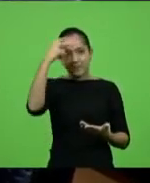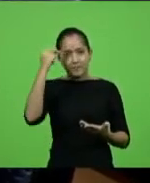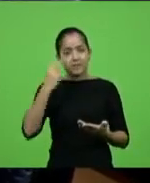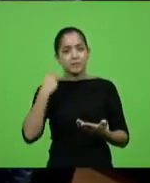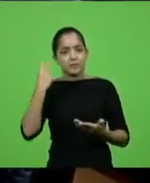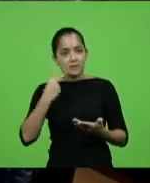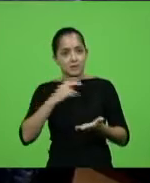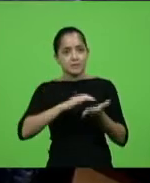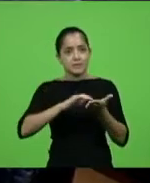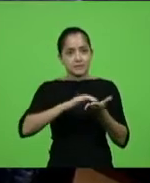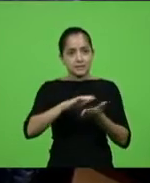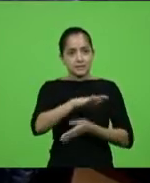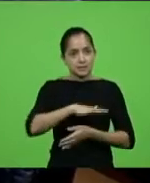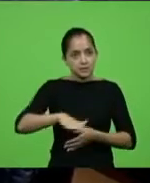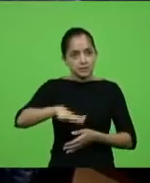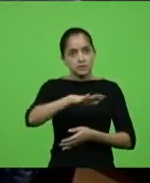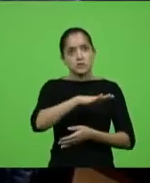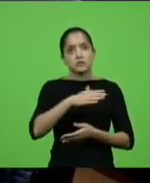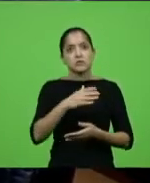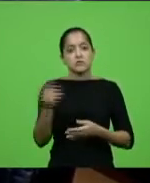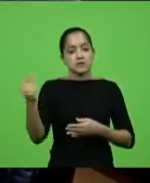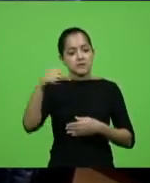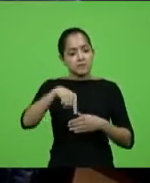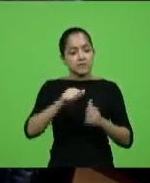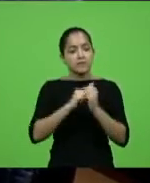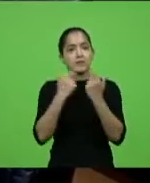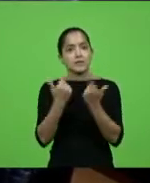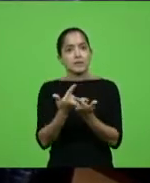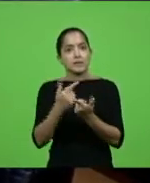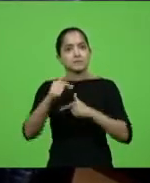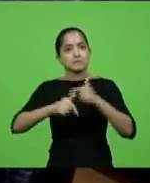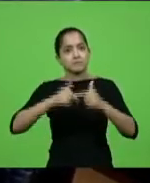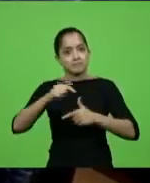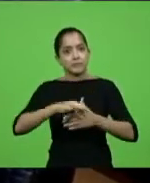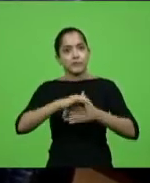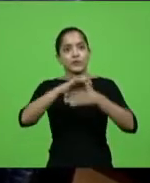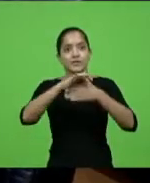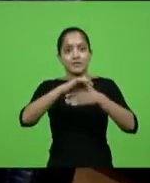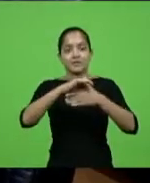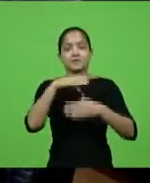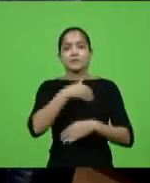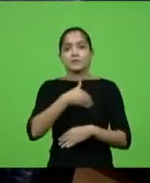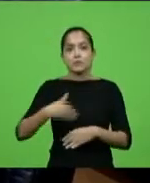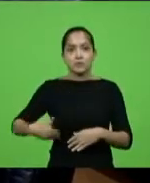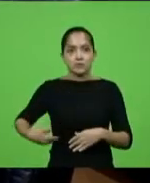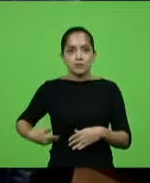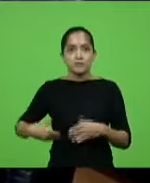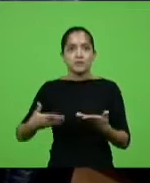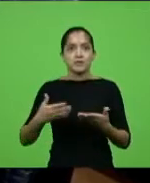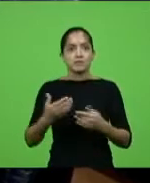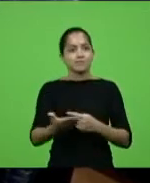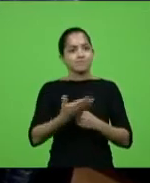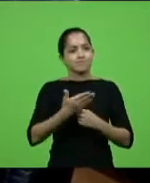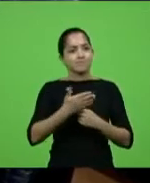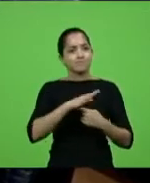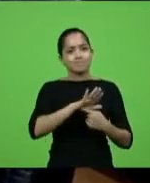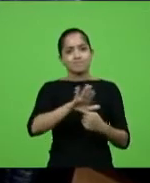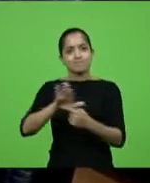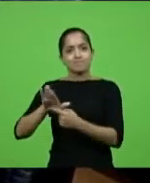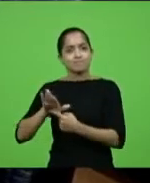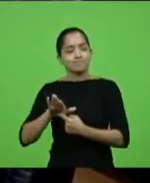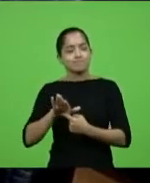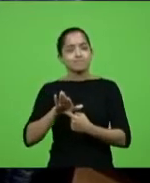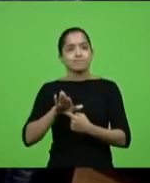secretário regional, que veio para esta casa, foi líder do governo, nos ajudou muito aqui na Assembleia